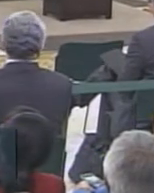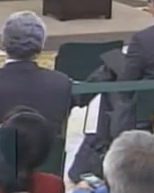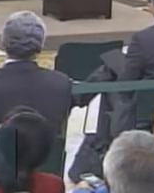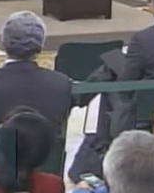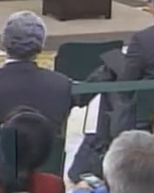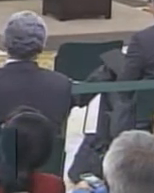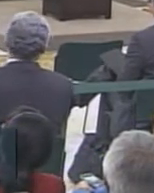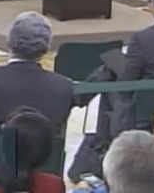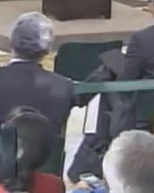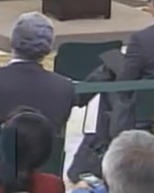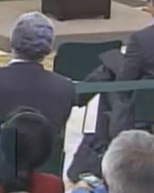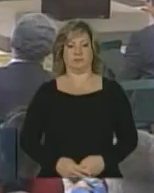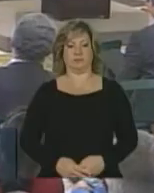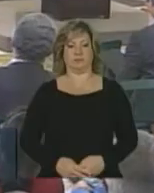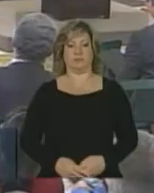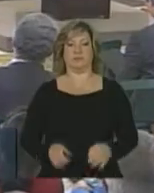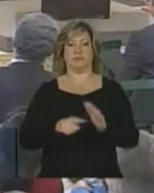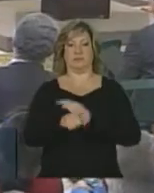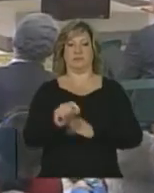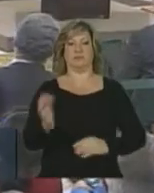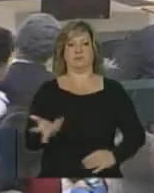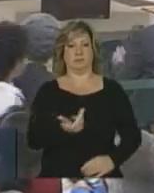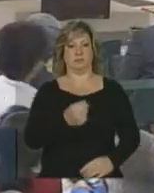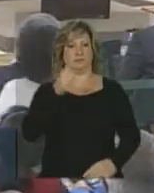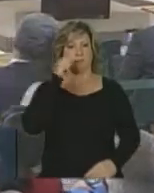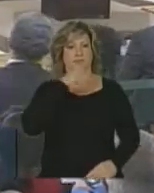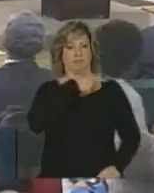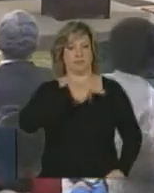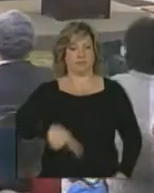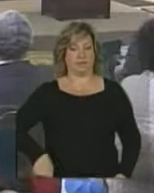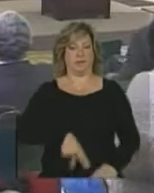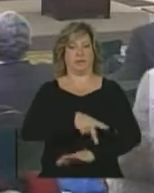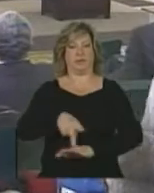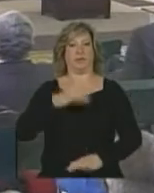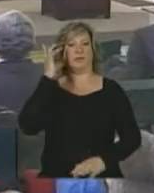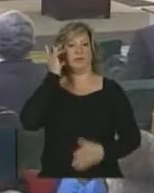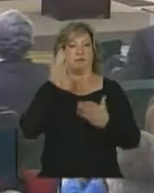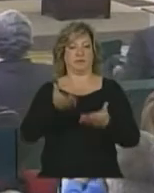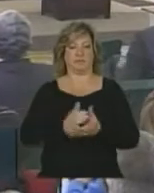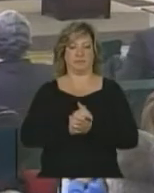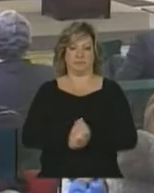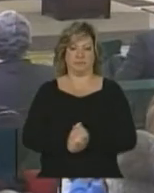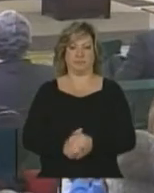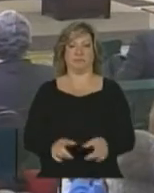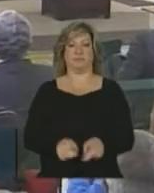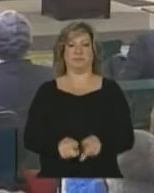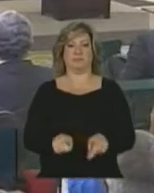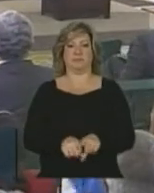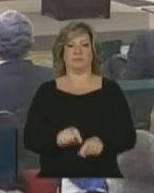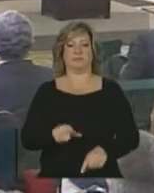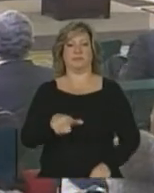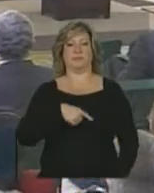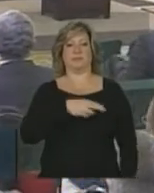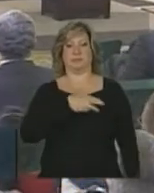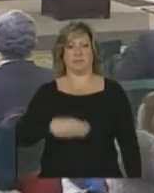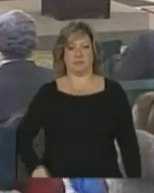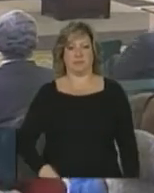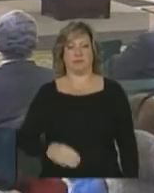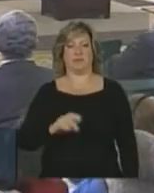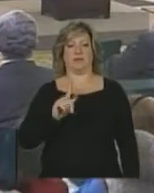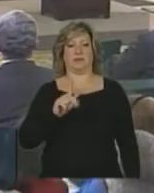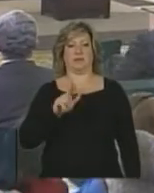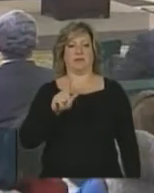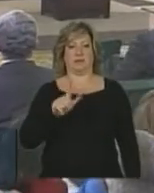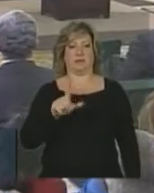Excelentíssima senhora presidenta da República, Dilma Rousseff. Excelentíssima senhora ministra-chefe da Casa Civil, Gleice